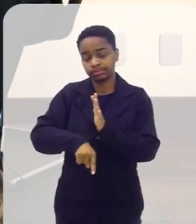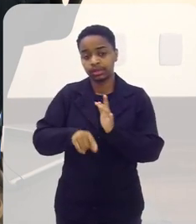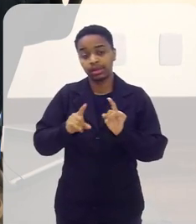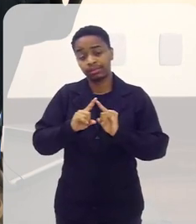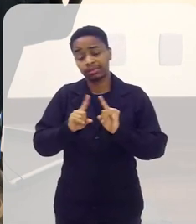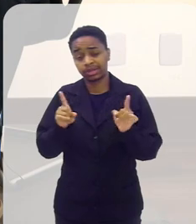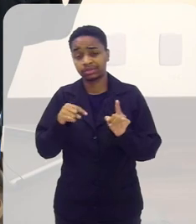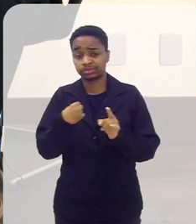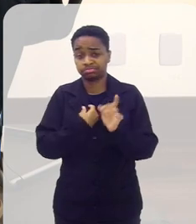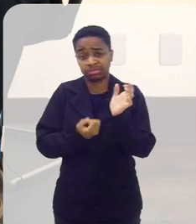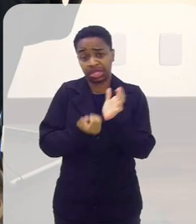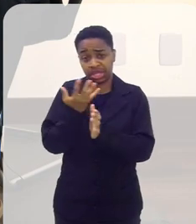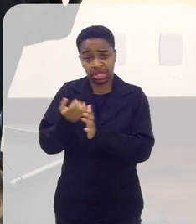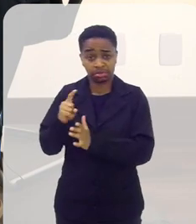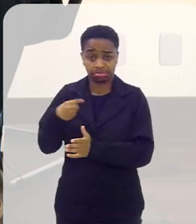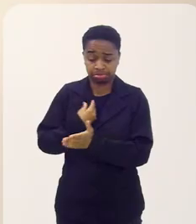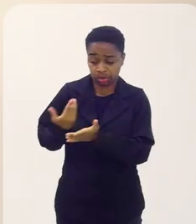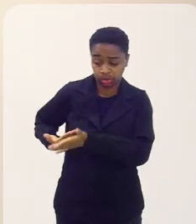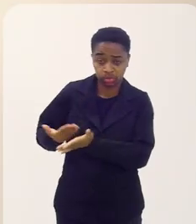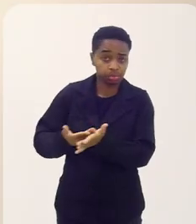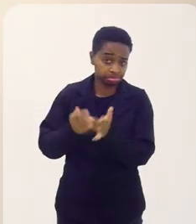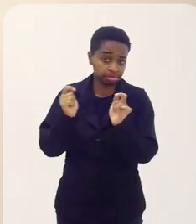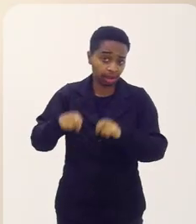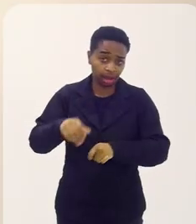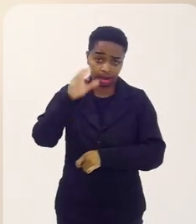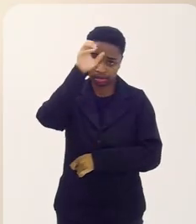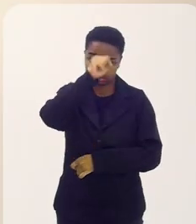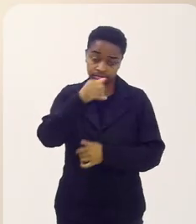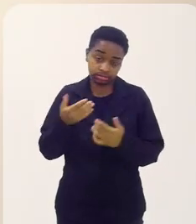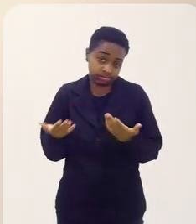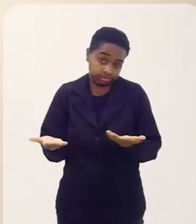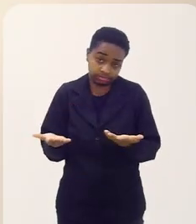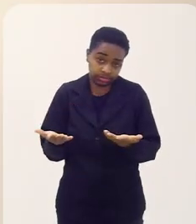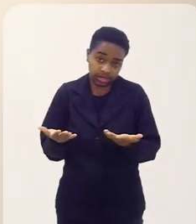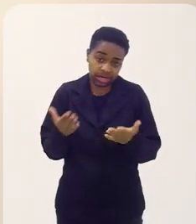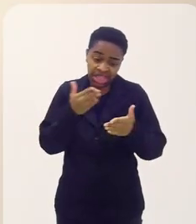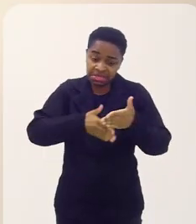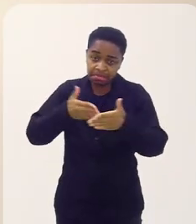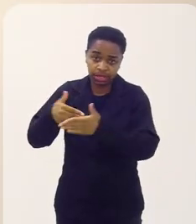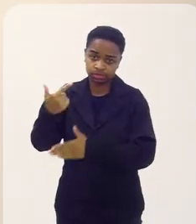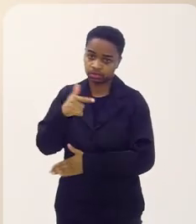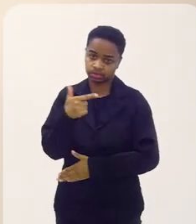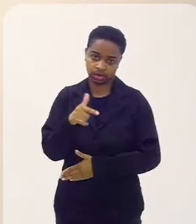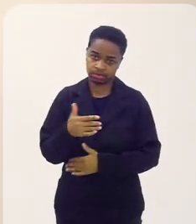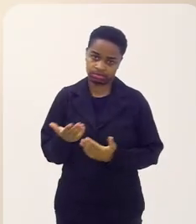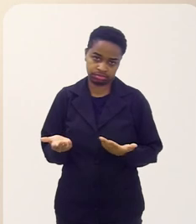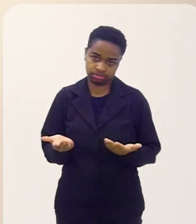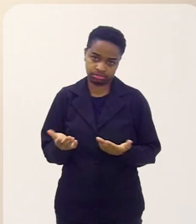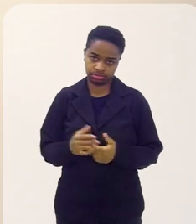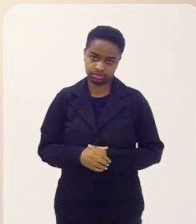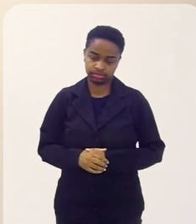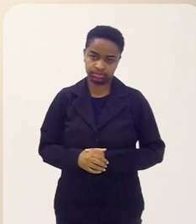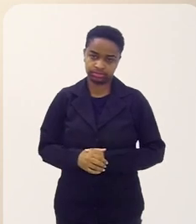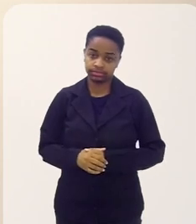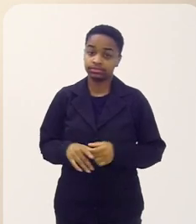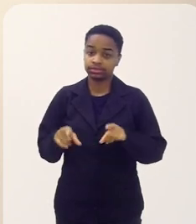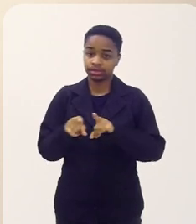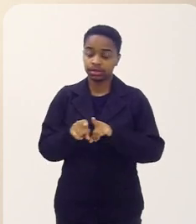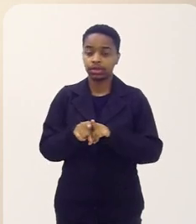mas conhecimento a gente cria a gente botando a mão na massa a gente aprende então isso não é uma limitação e